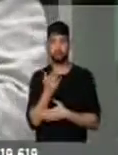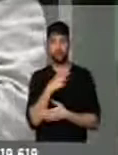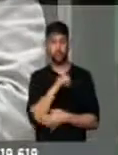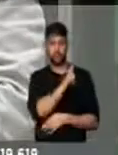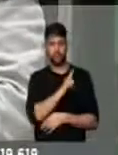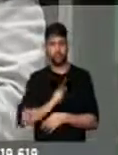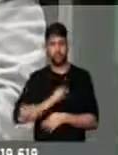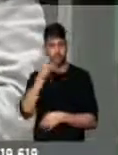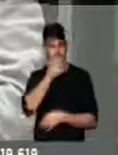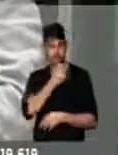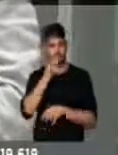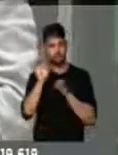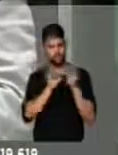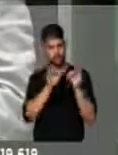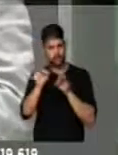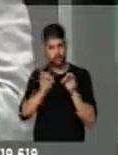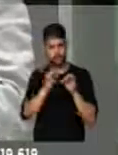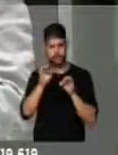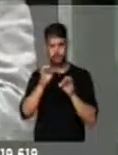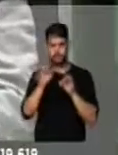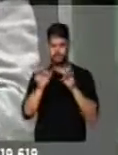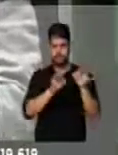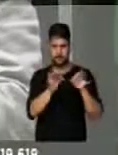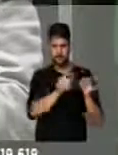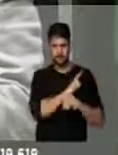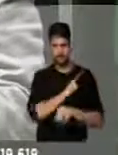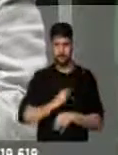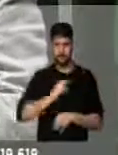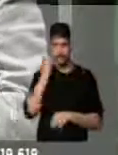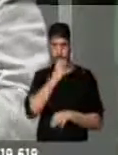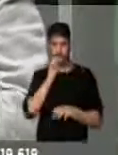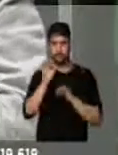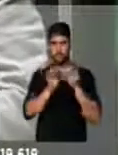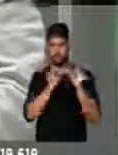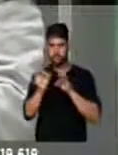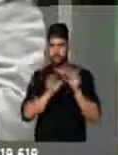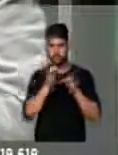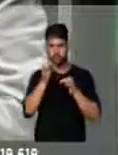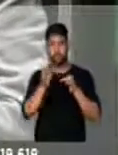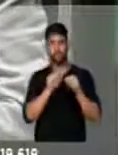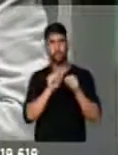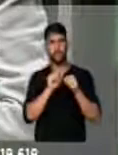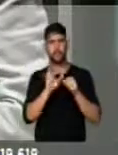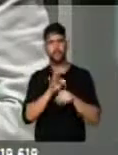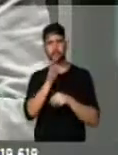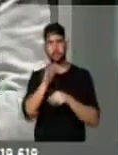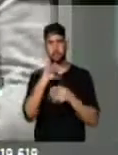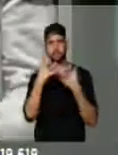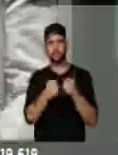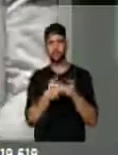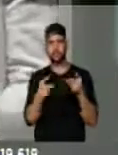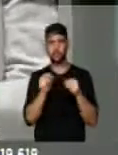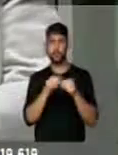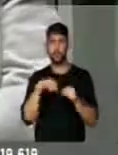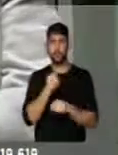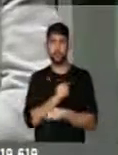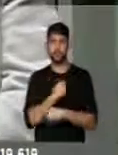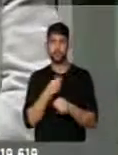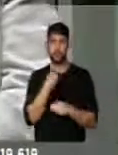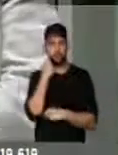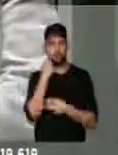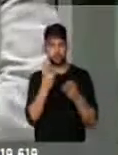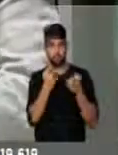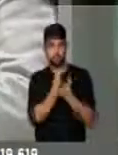Governo sério planeja, governo sério se prepara, planta para colher. E o que nós estamos